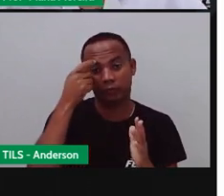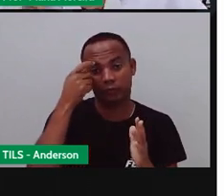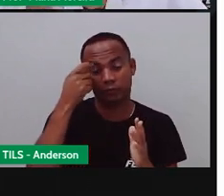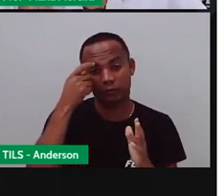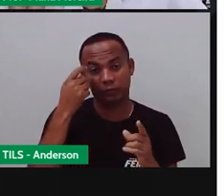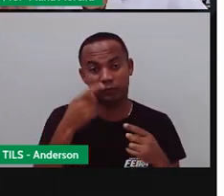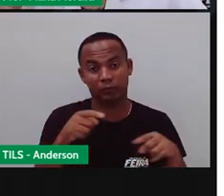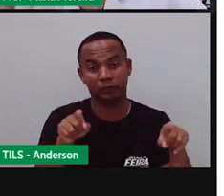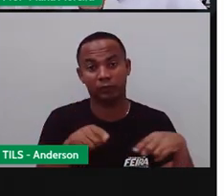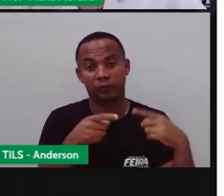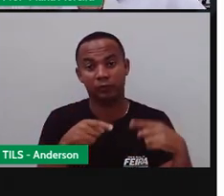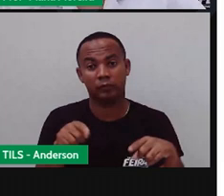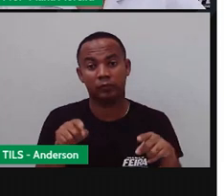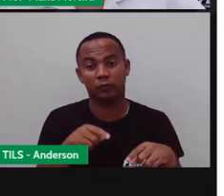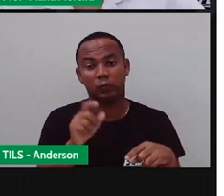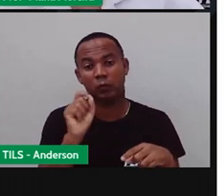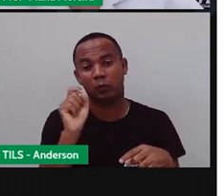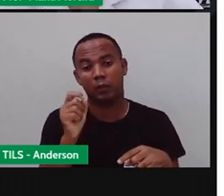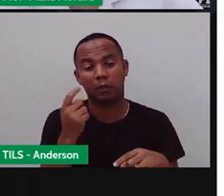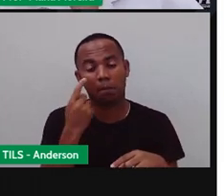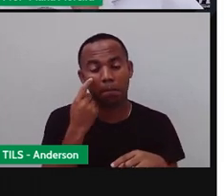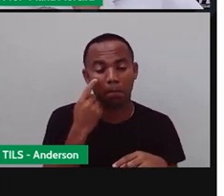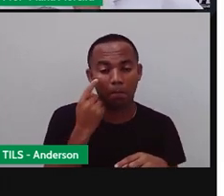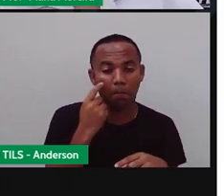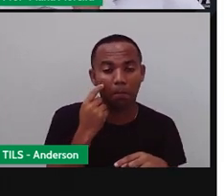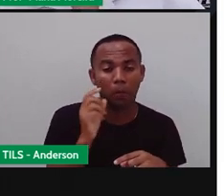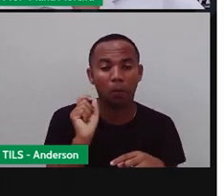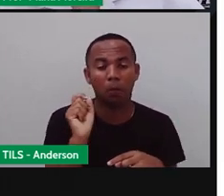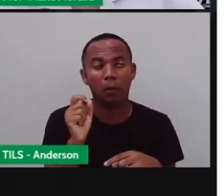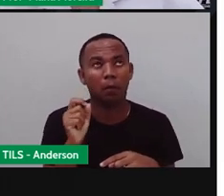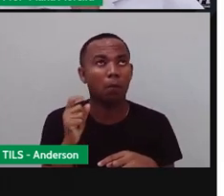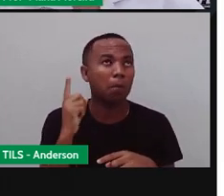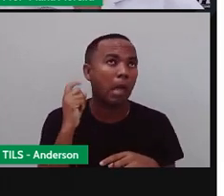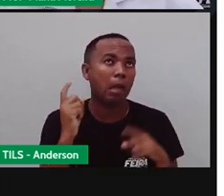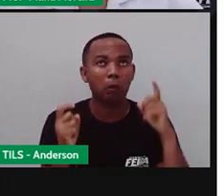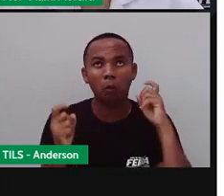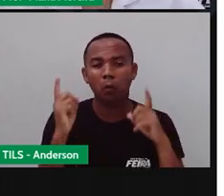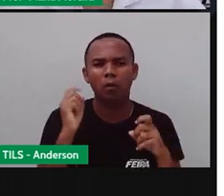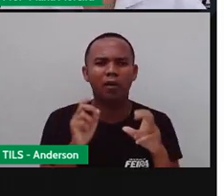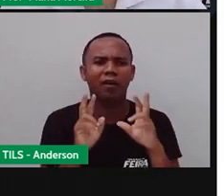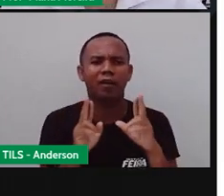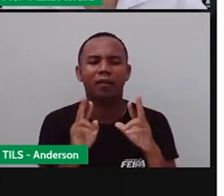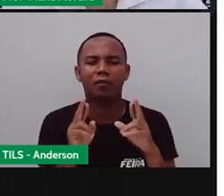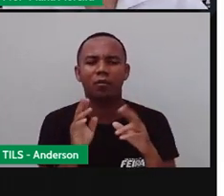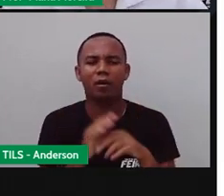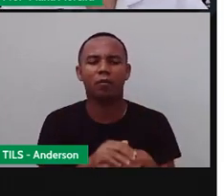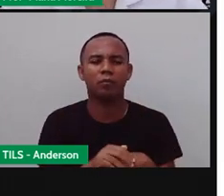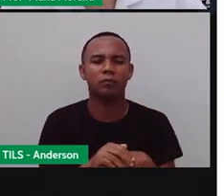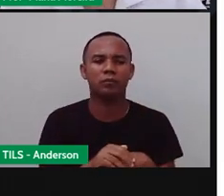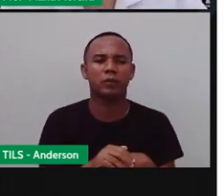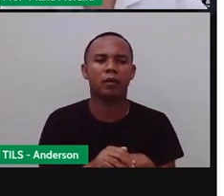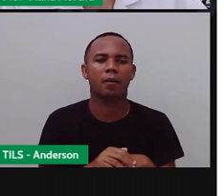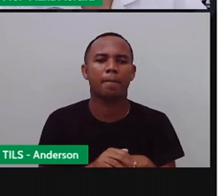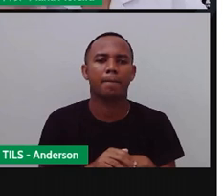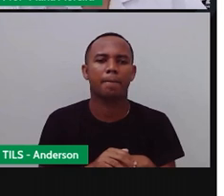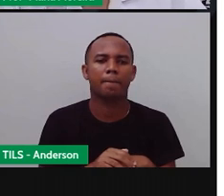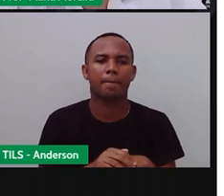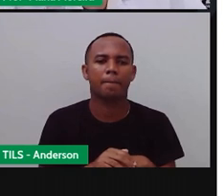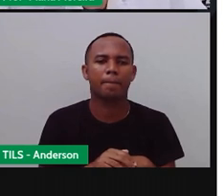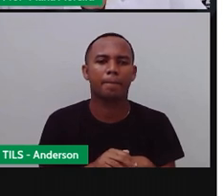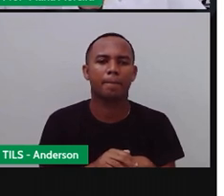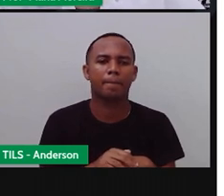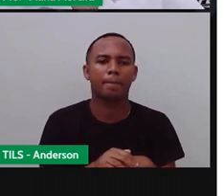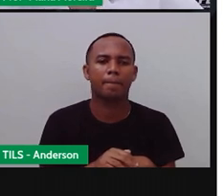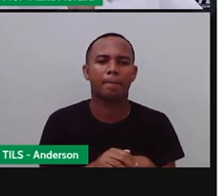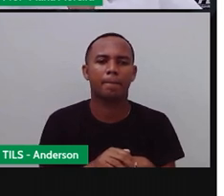dar essa ideia de coisas que estão meio que fazendo barulho de toque. Plucti, placti, zoom.